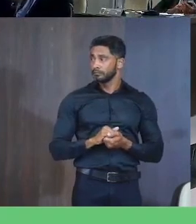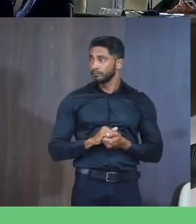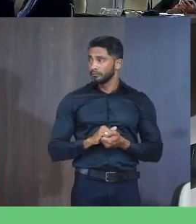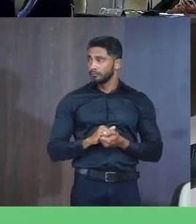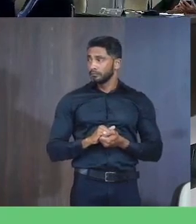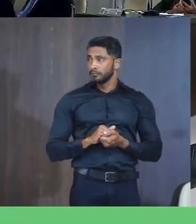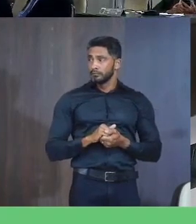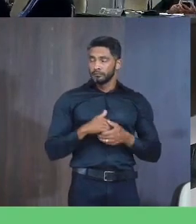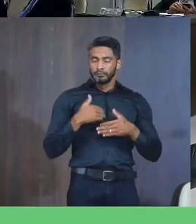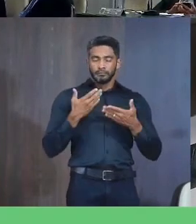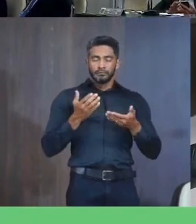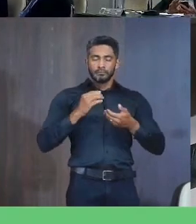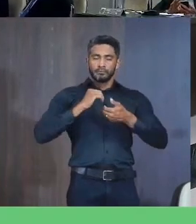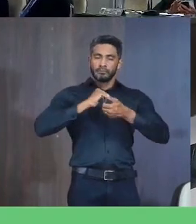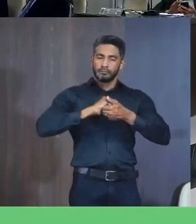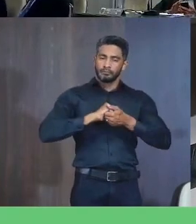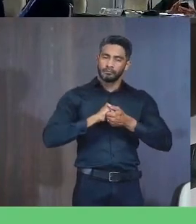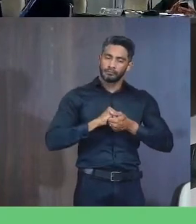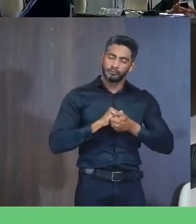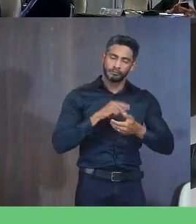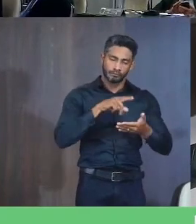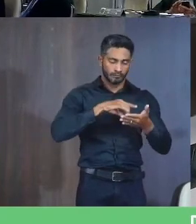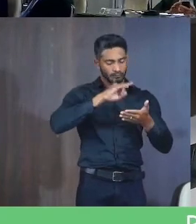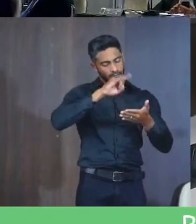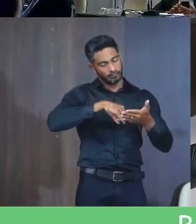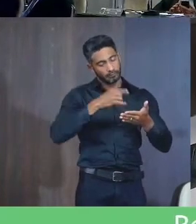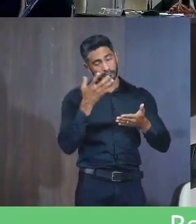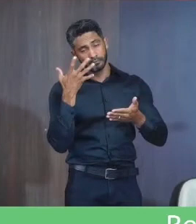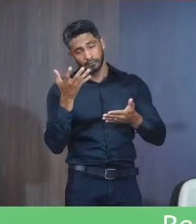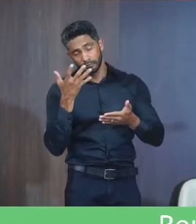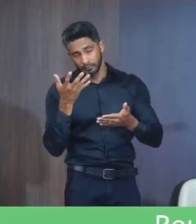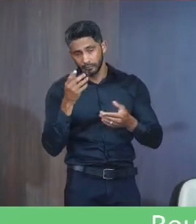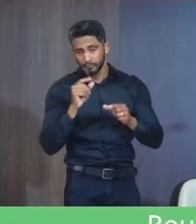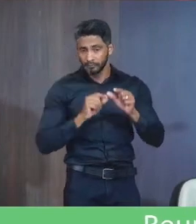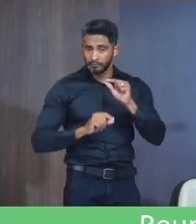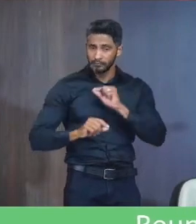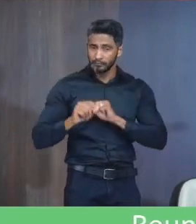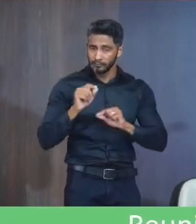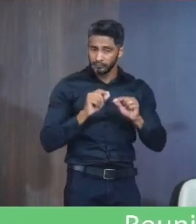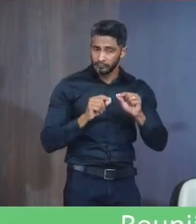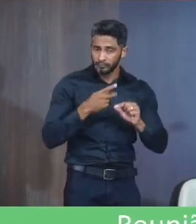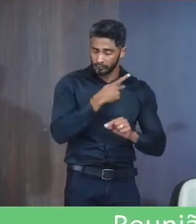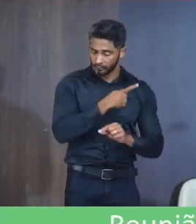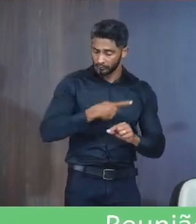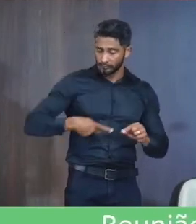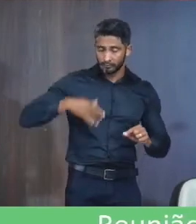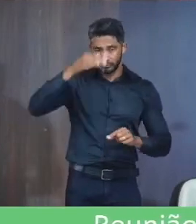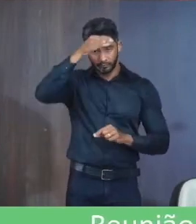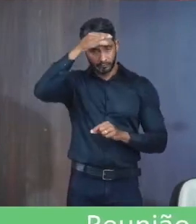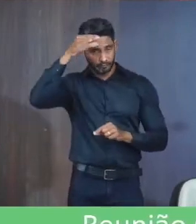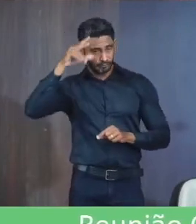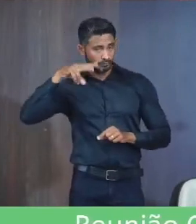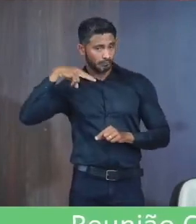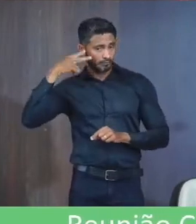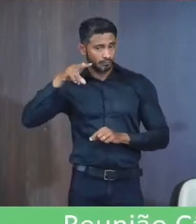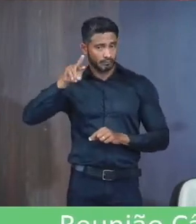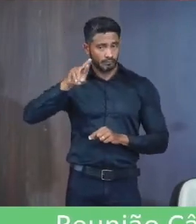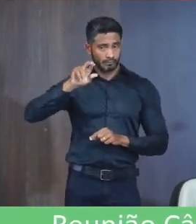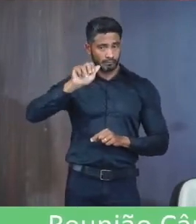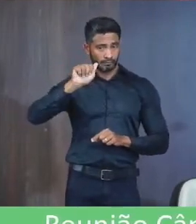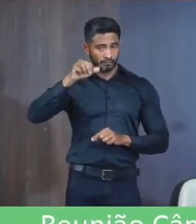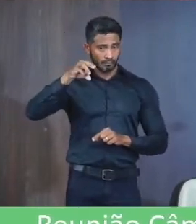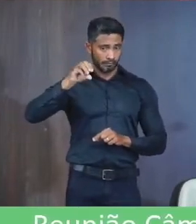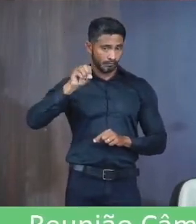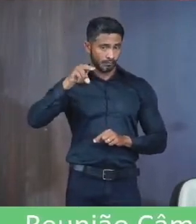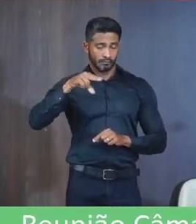Com os cordiais Cumprimentos Sirvo do presente Instrumento Para requerer Excelentíssimo Senhor Presidente Da Câmara Municipal de Anaúba Vereador Ramon Alexandre Araújo Que